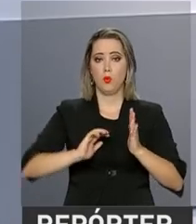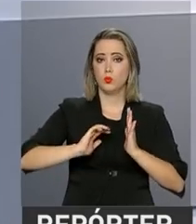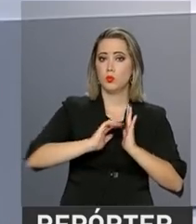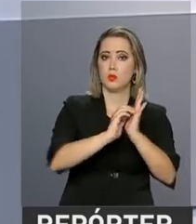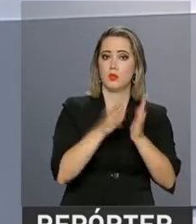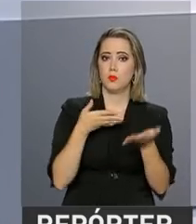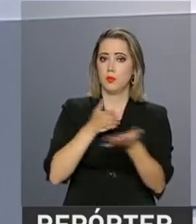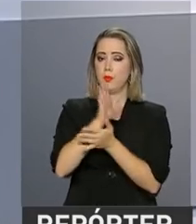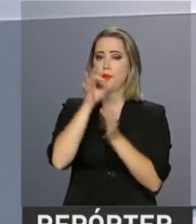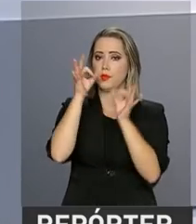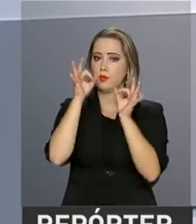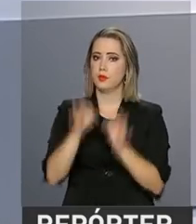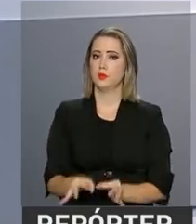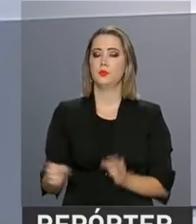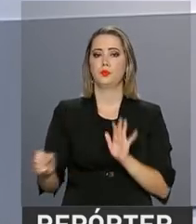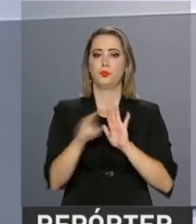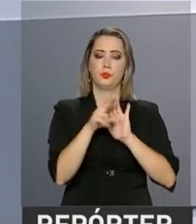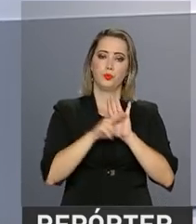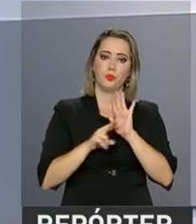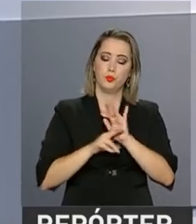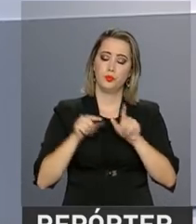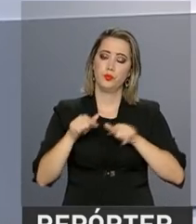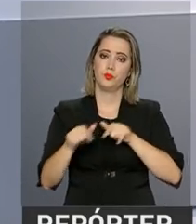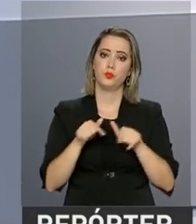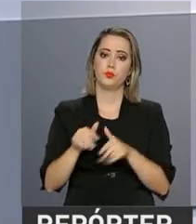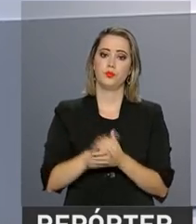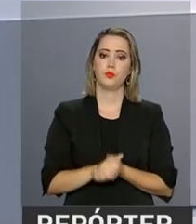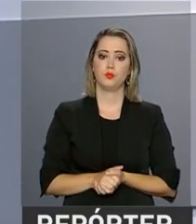aprovação definitiva da reforma trabalhista.